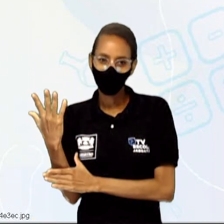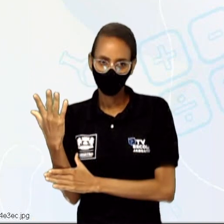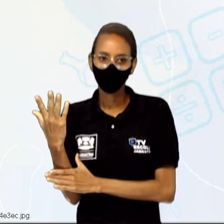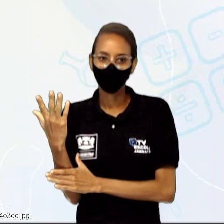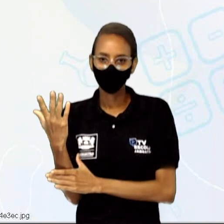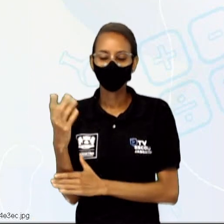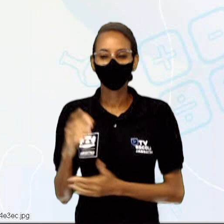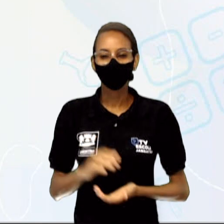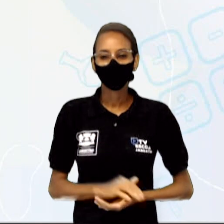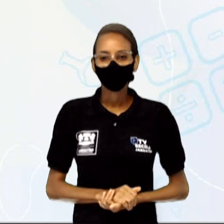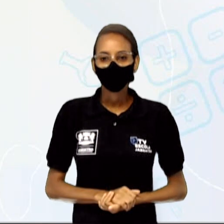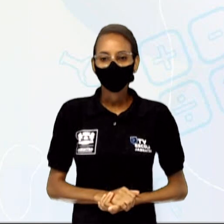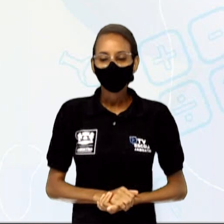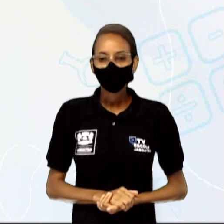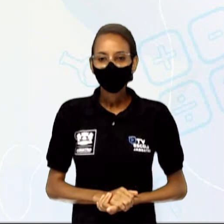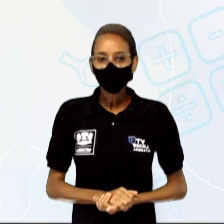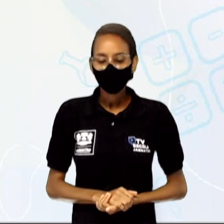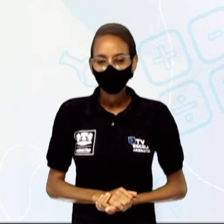é desnecessário.